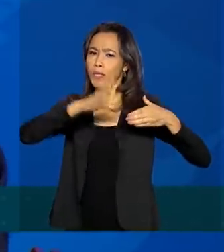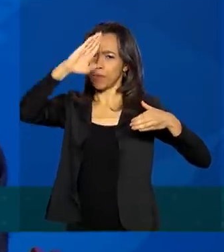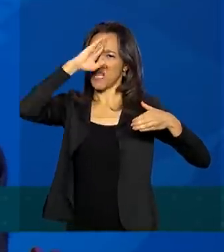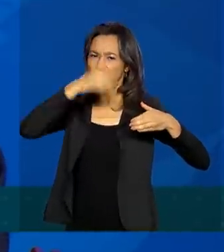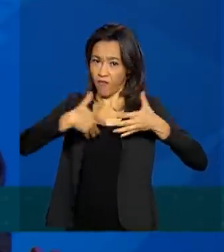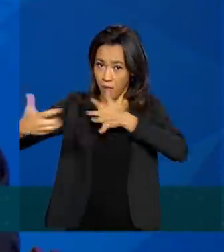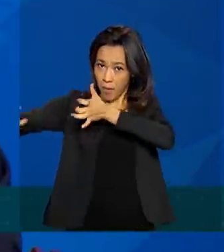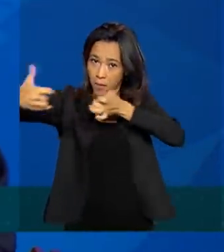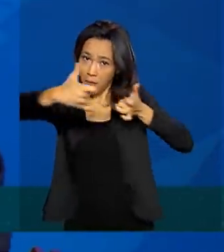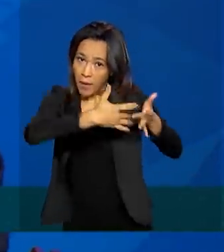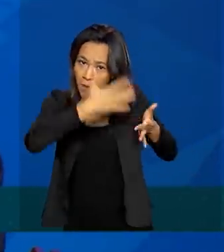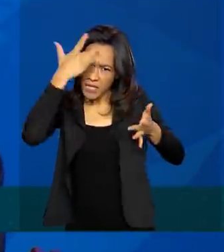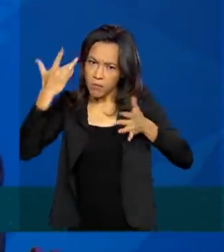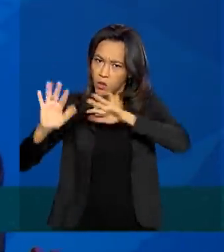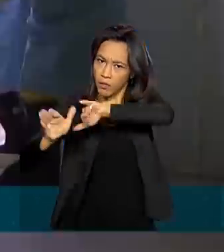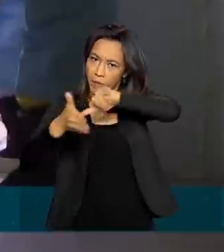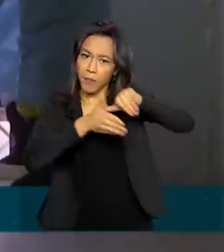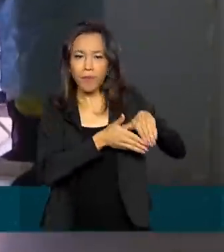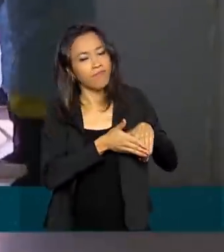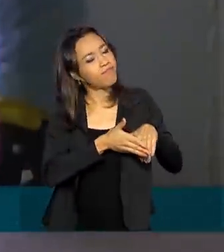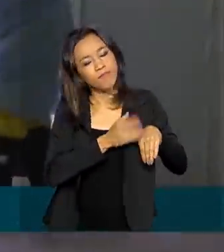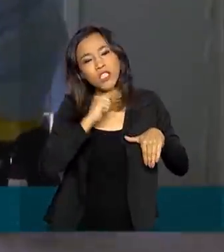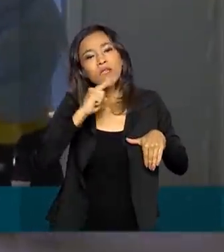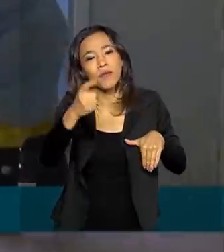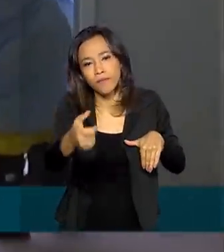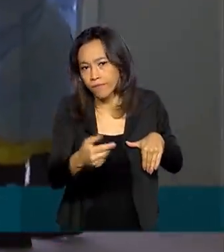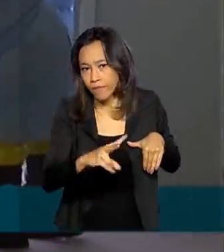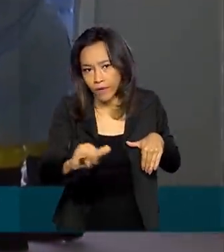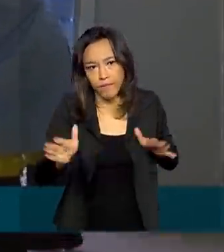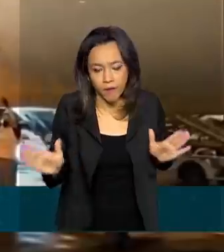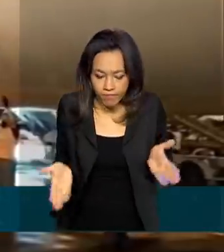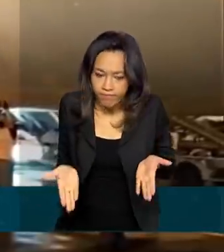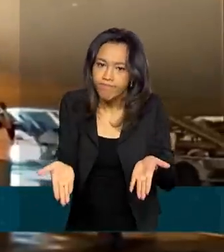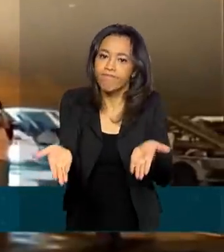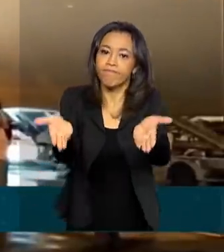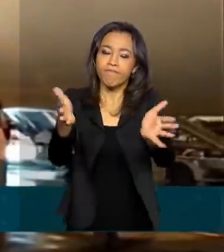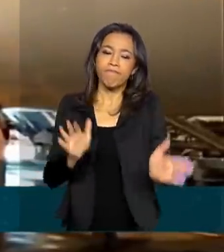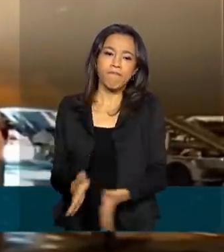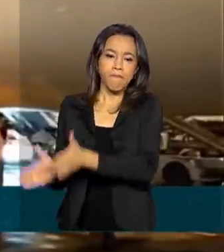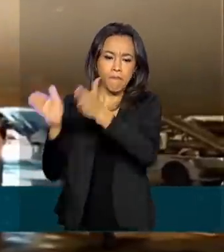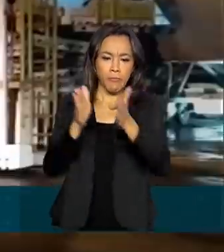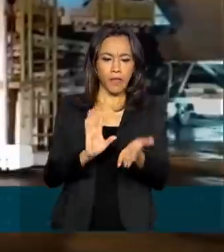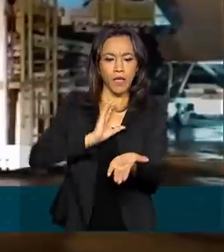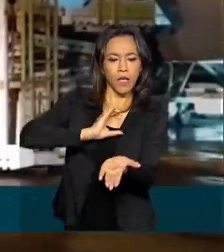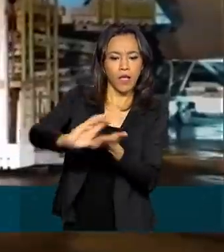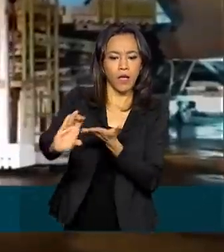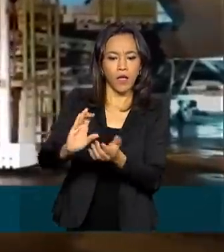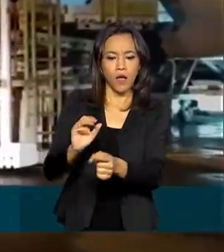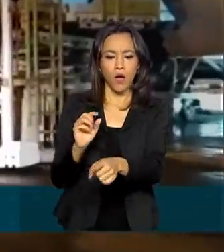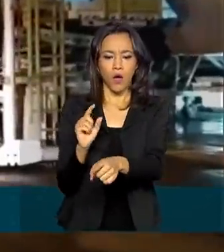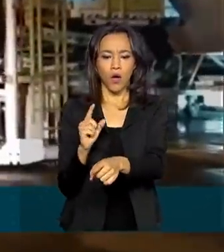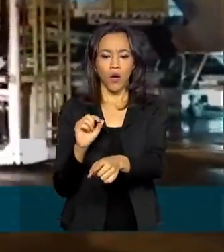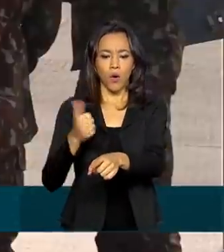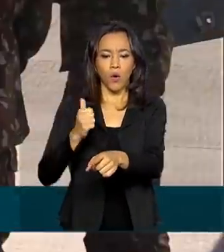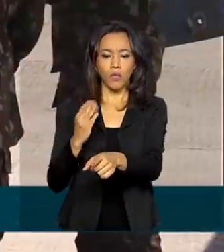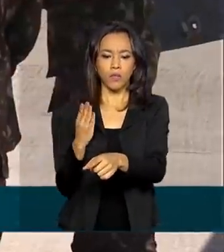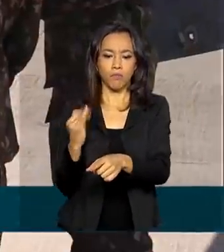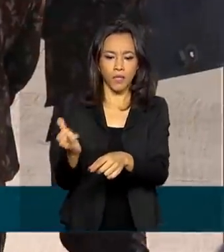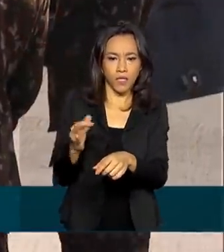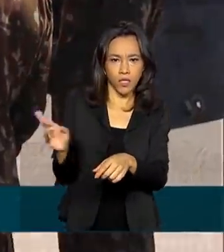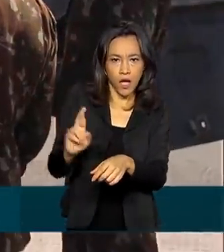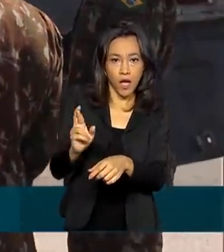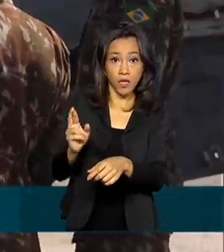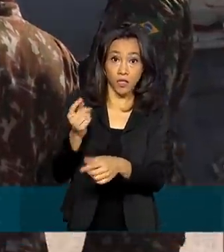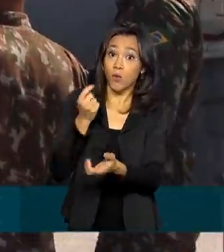para trás. Não vamos deixar ninguém para trás. Na saúde, foram investidos mais de R 11 bilhões para a compra e